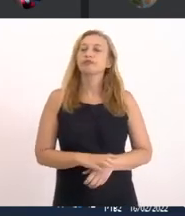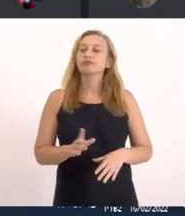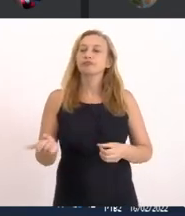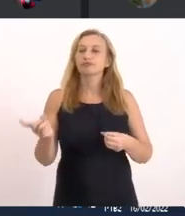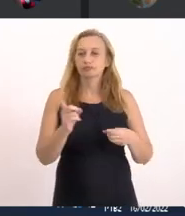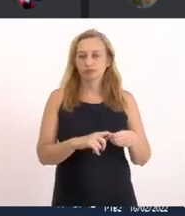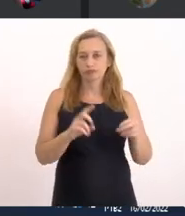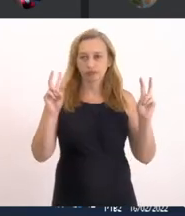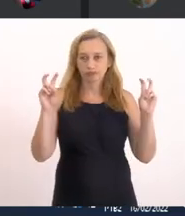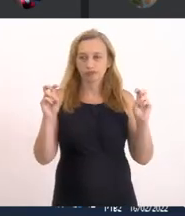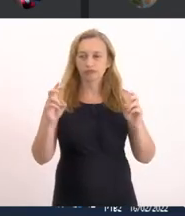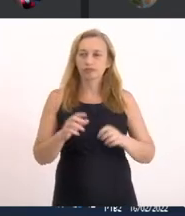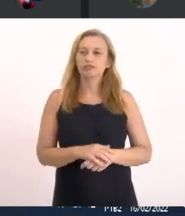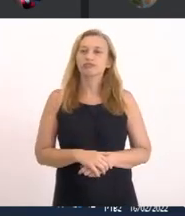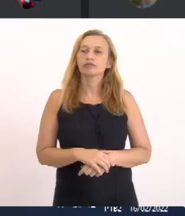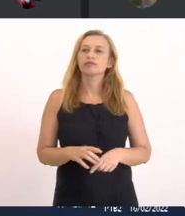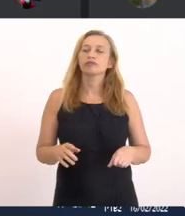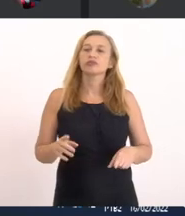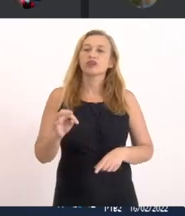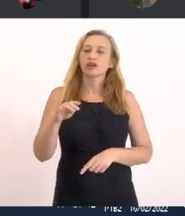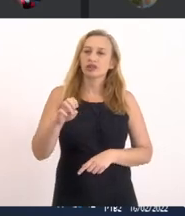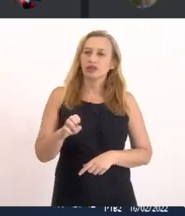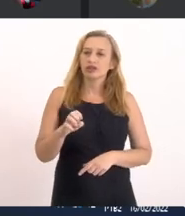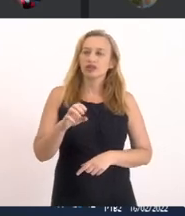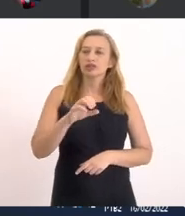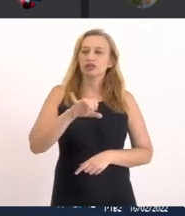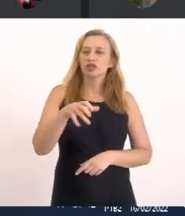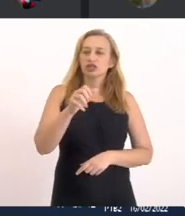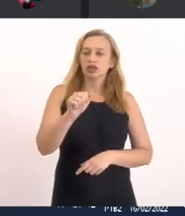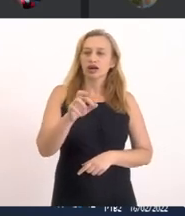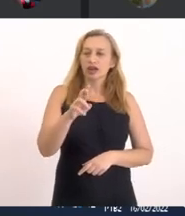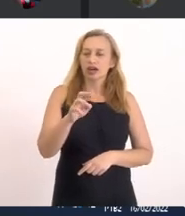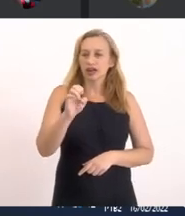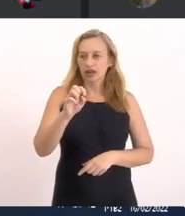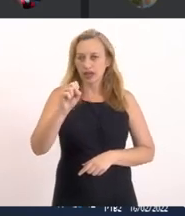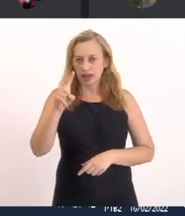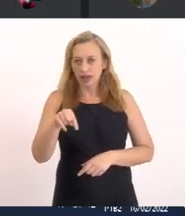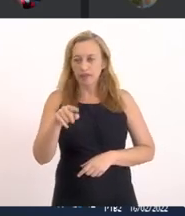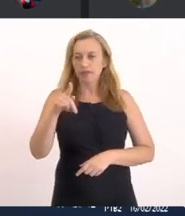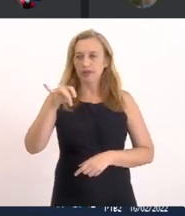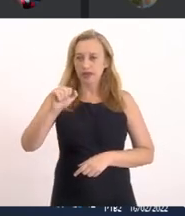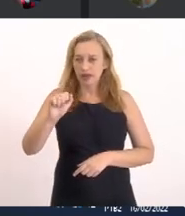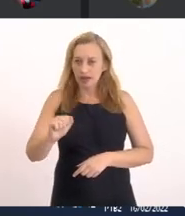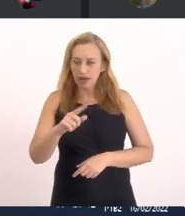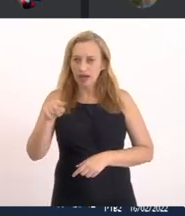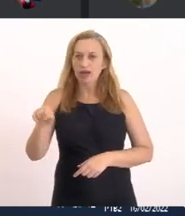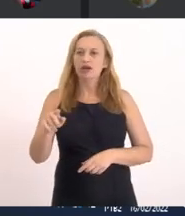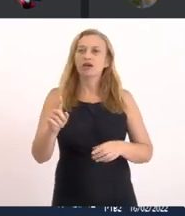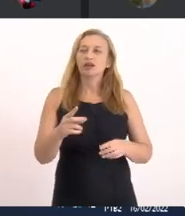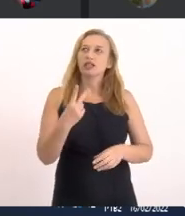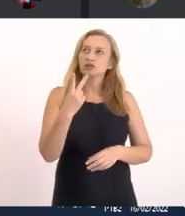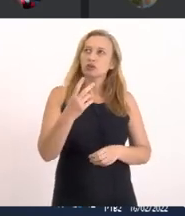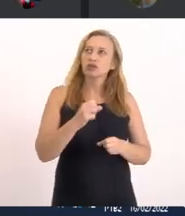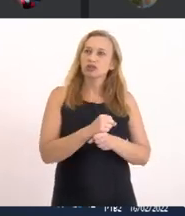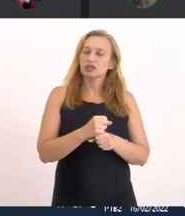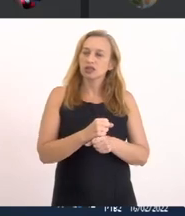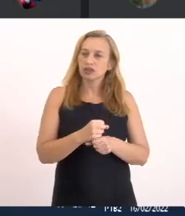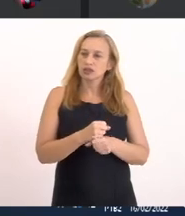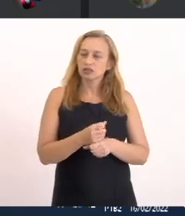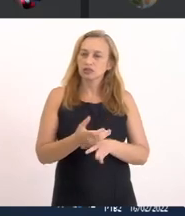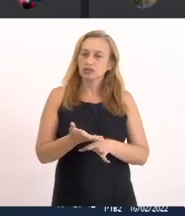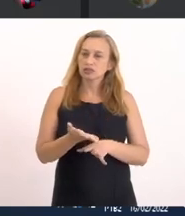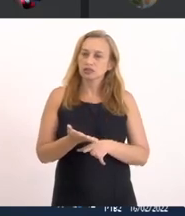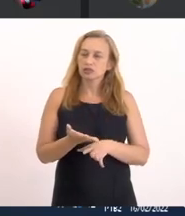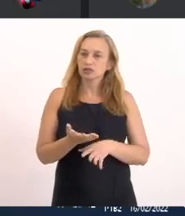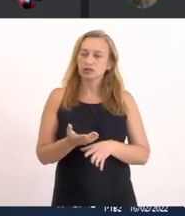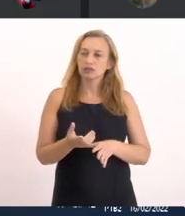voltando Nós temos também A Ete Jacarepiá Como eu disse Que foi uma Ete criada Entregue Inclusive Há dois anos atrás Mesmo na época